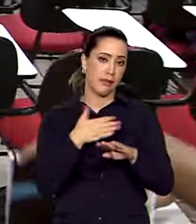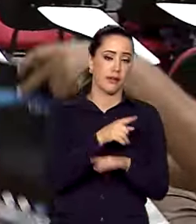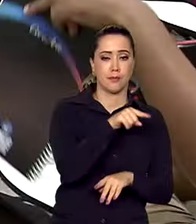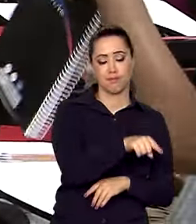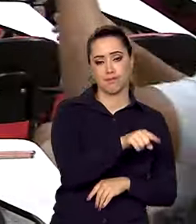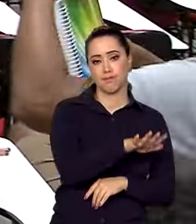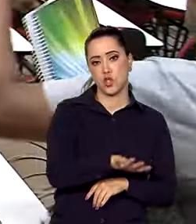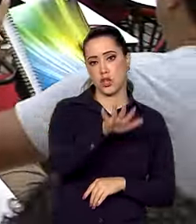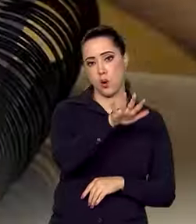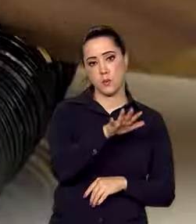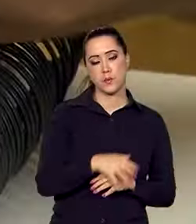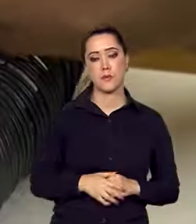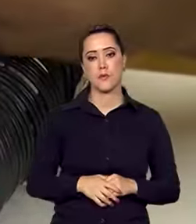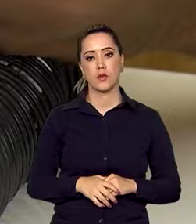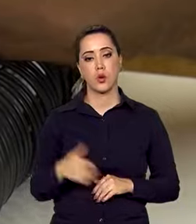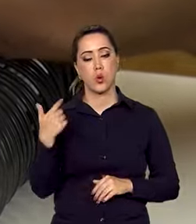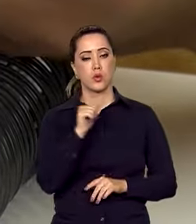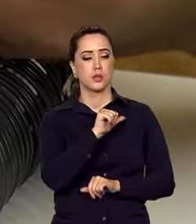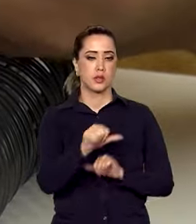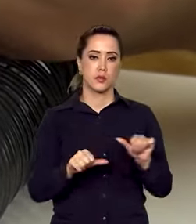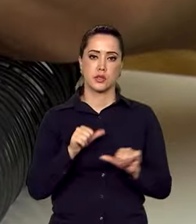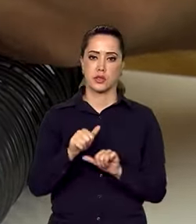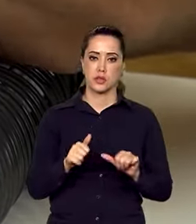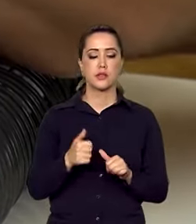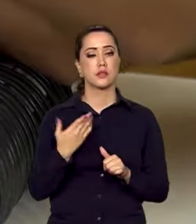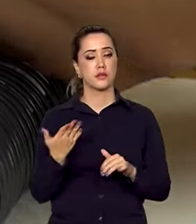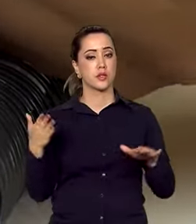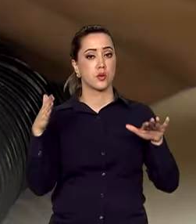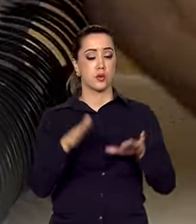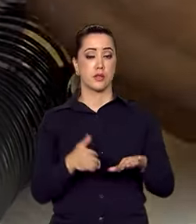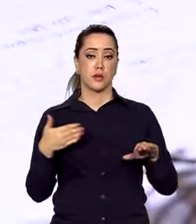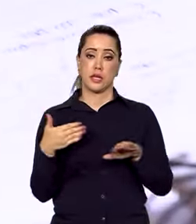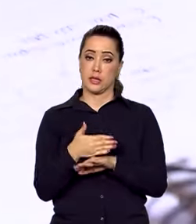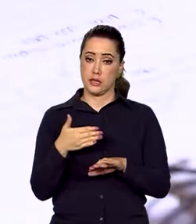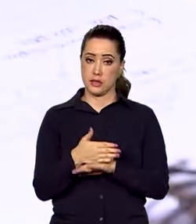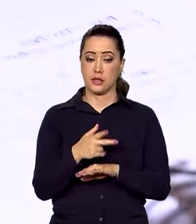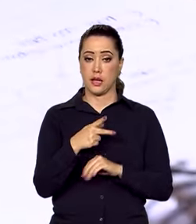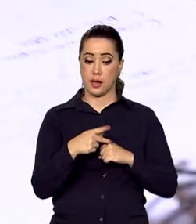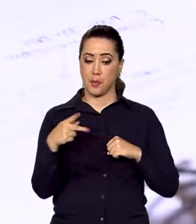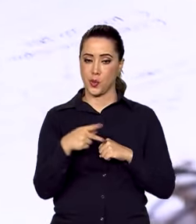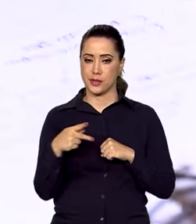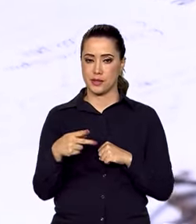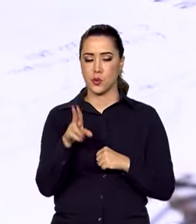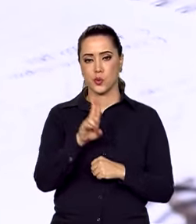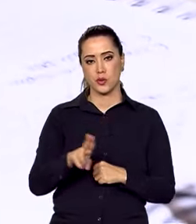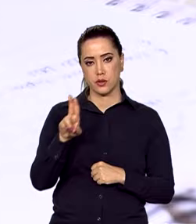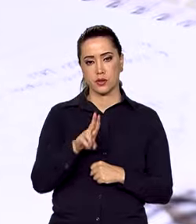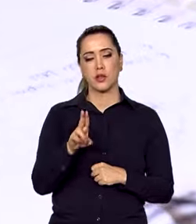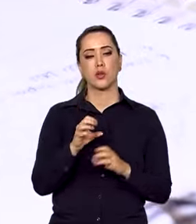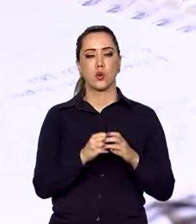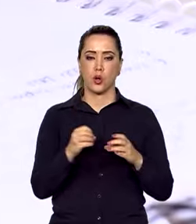na ampla concorrência. Outras alterações foram a inclusão do acesso à pós-graduação por meio das